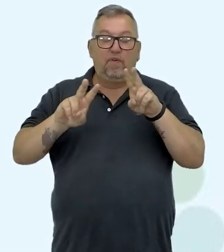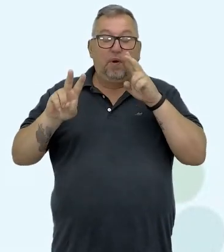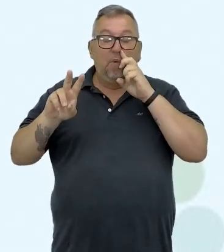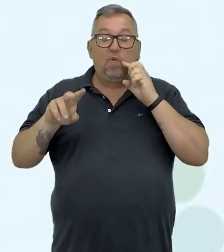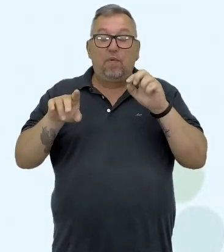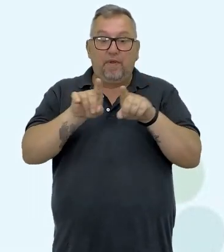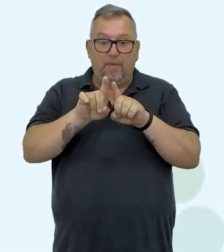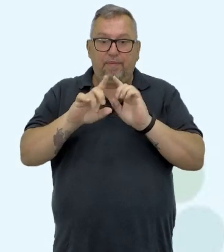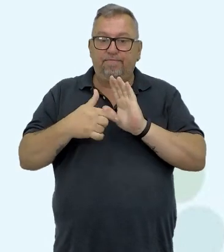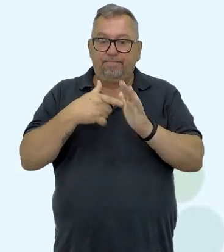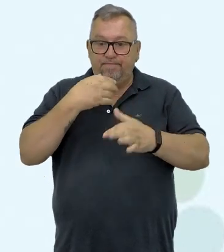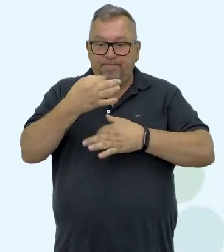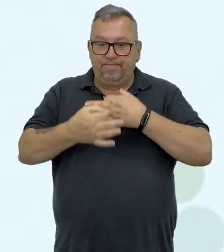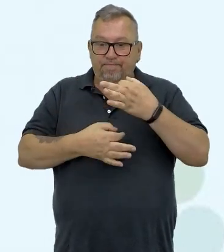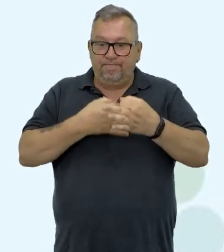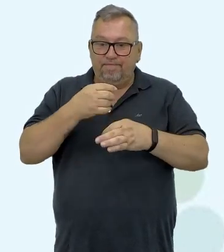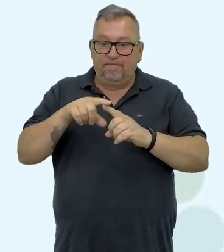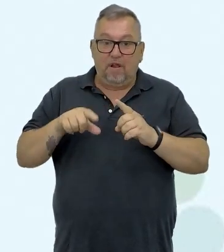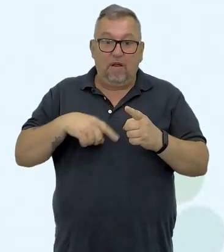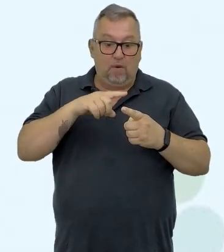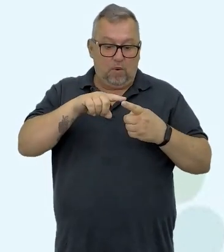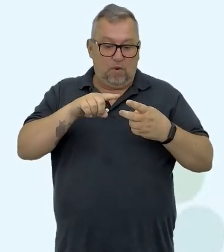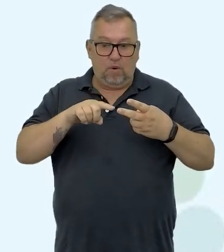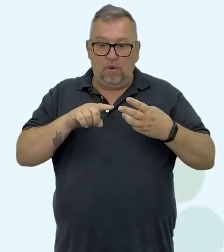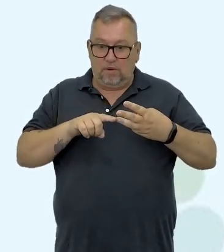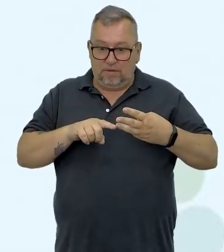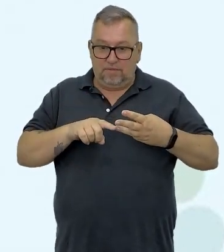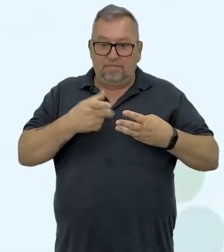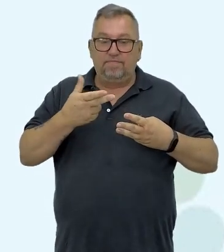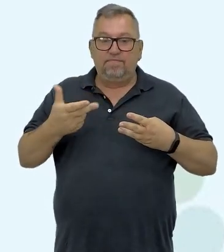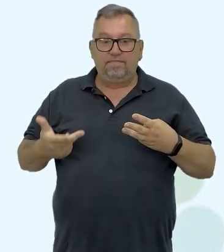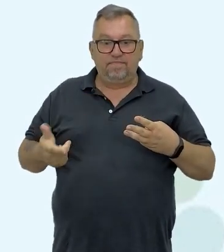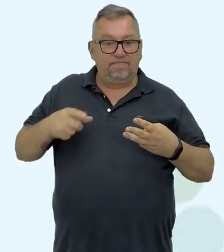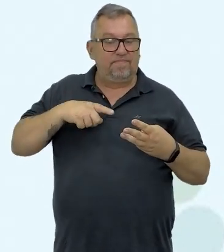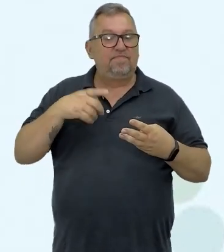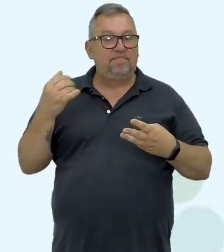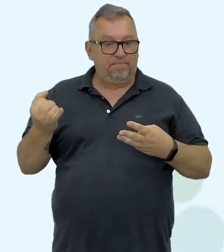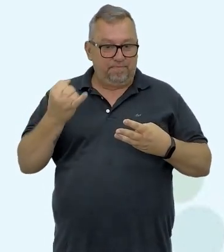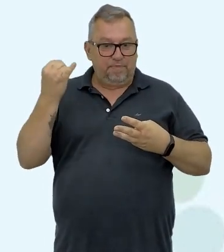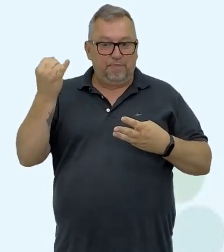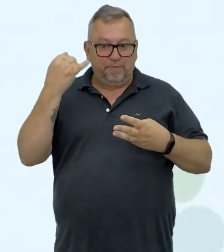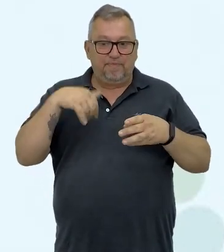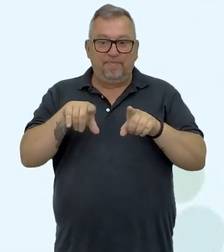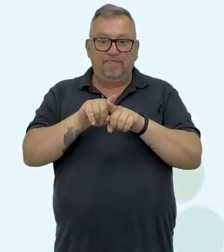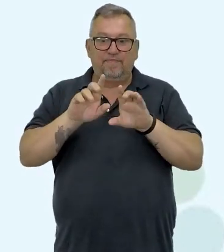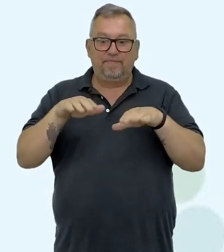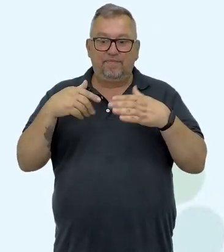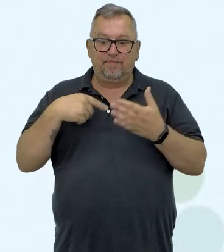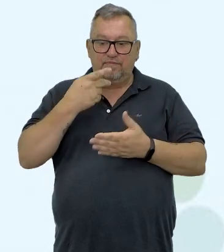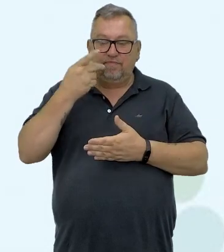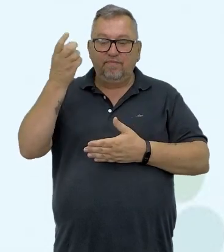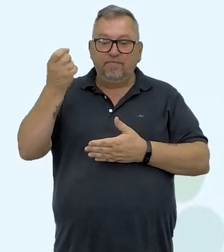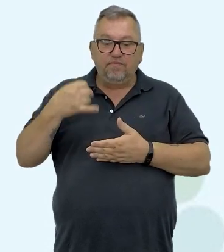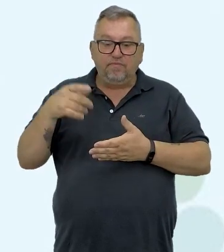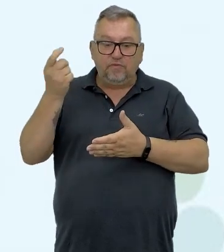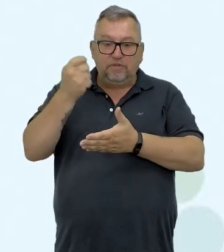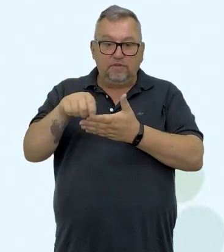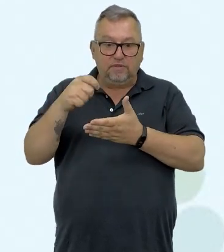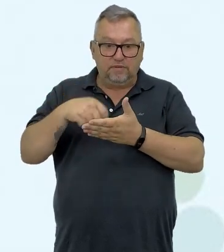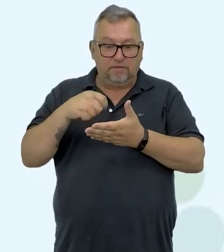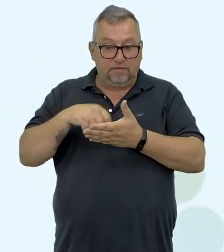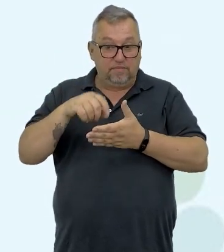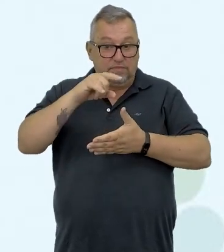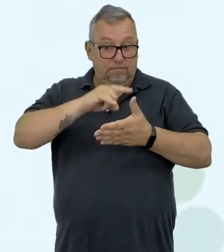apresentando comentários. Então, tem três aí, três coisas que são importantes aí quando a gente fala sobre preenchimento de